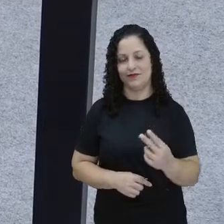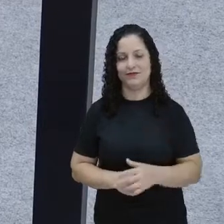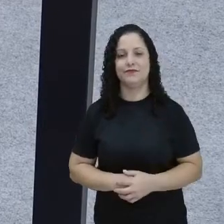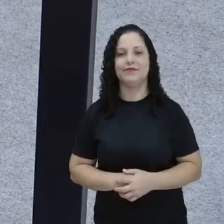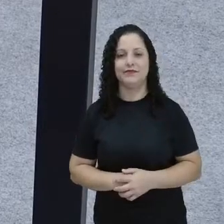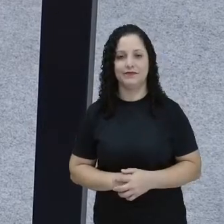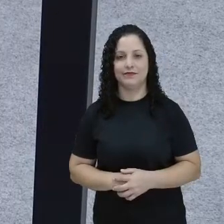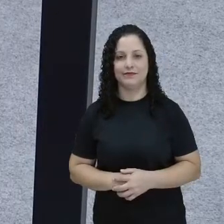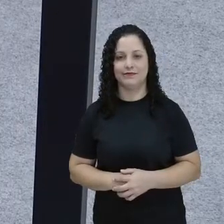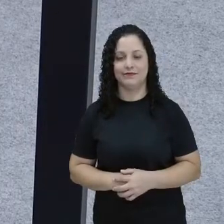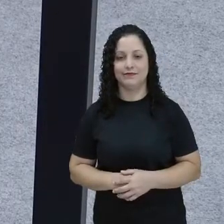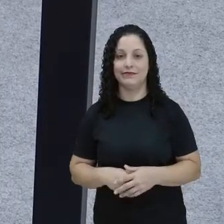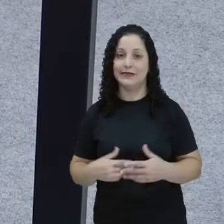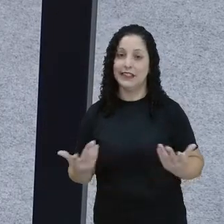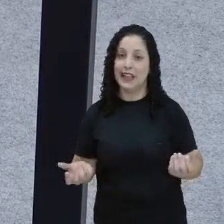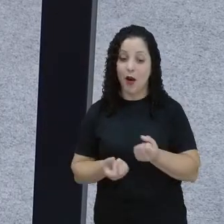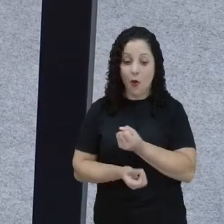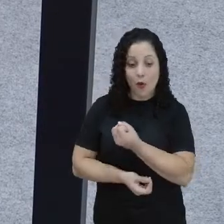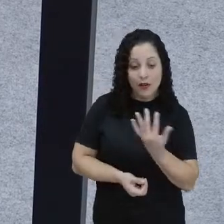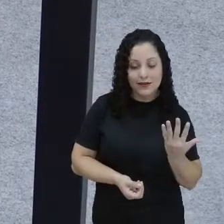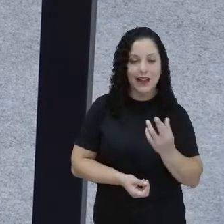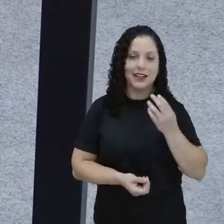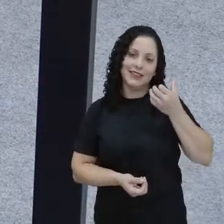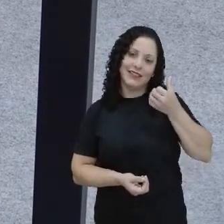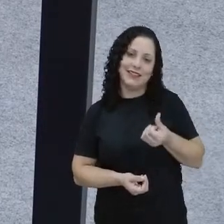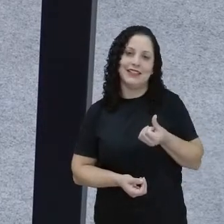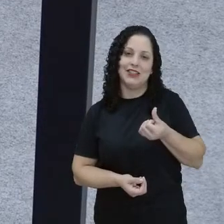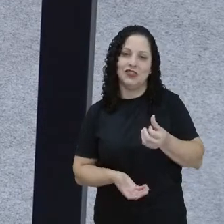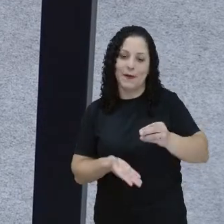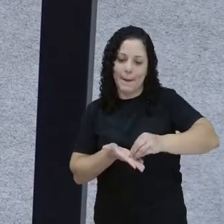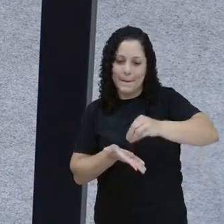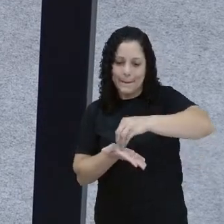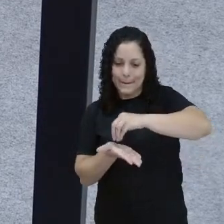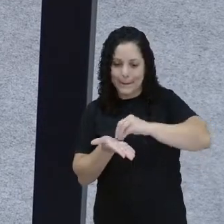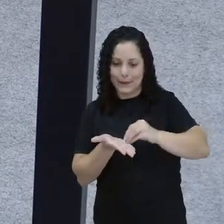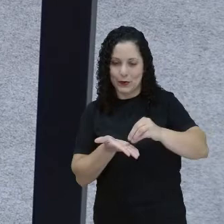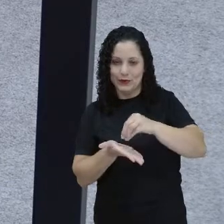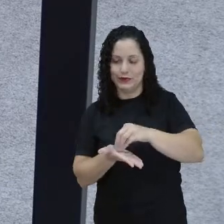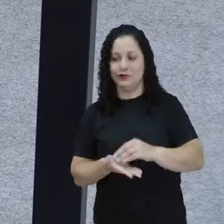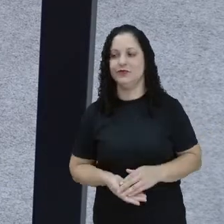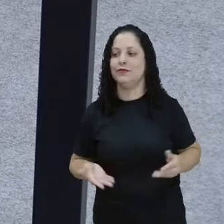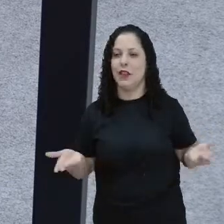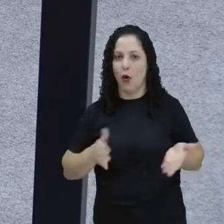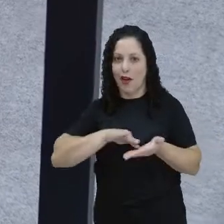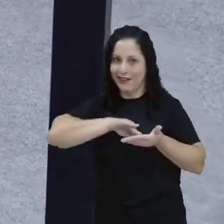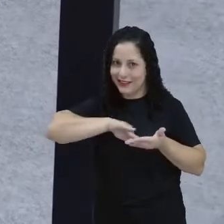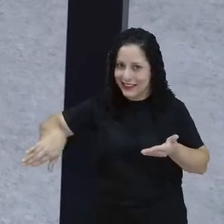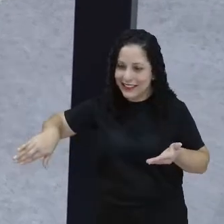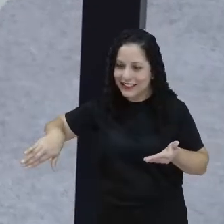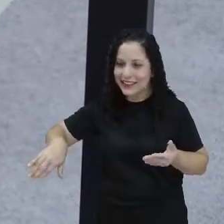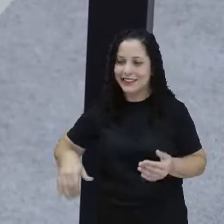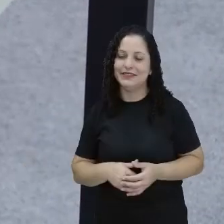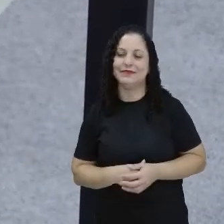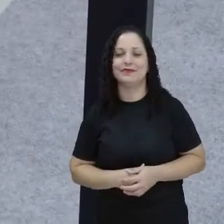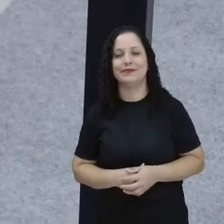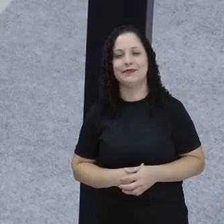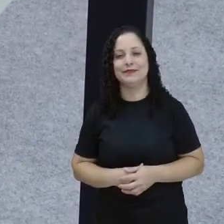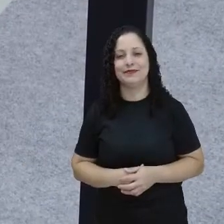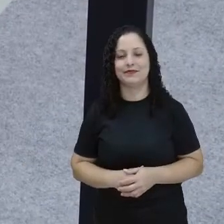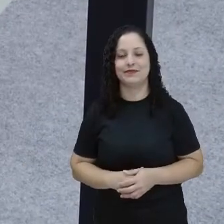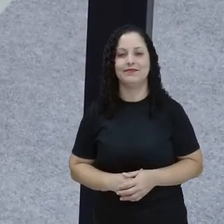Tá vendo? Que dá o total de seis bolinhas. Agora eu vou tirar esse aqui, botar o sinal para cá, certo?